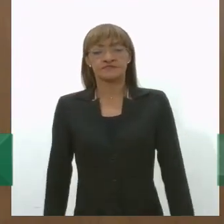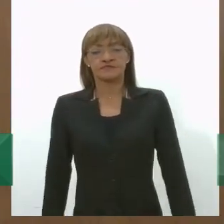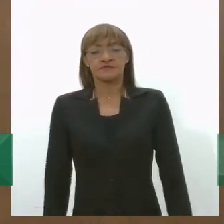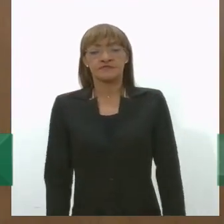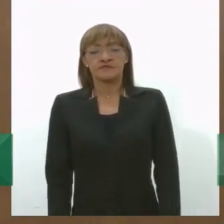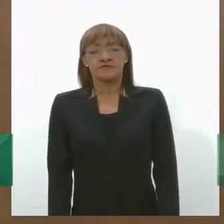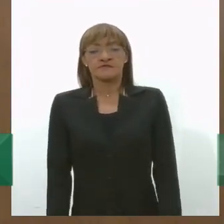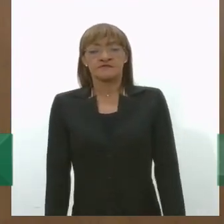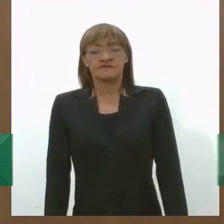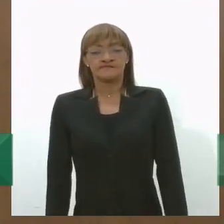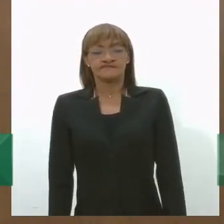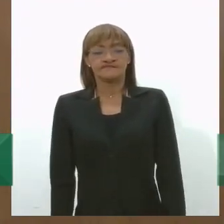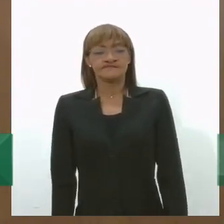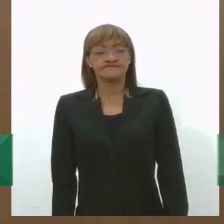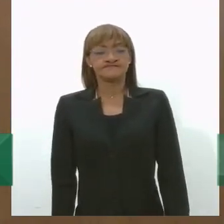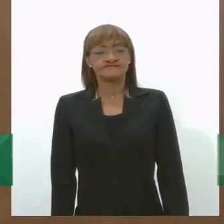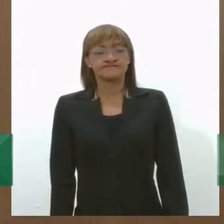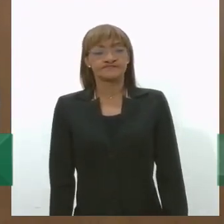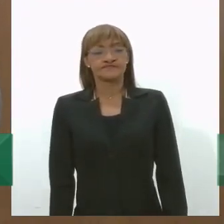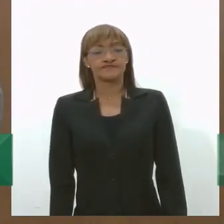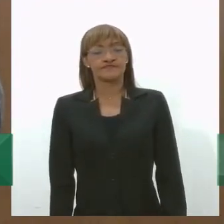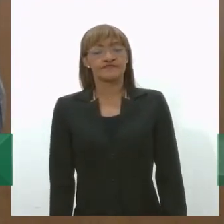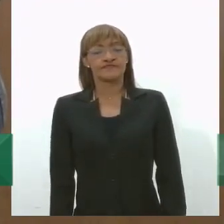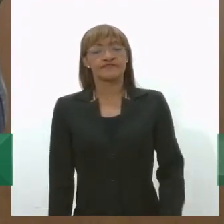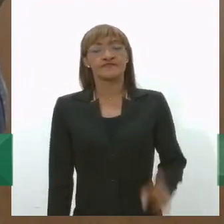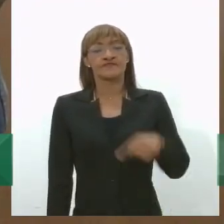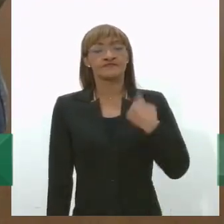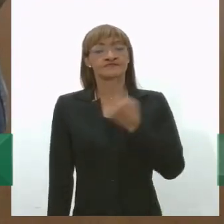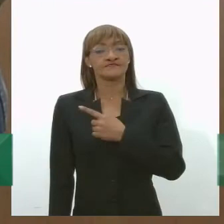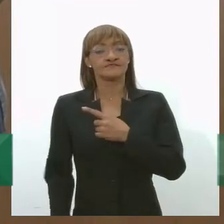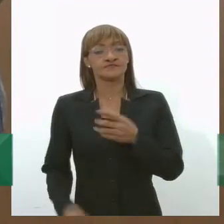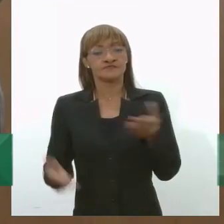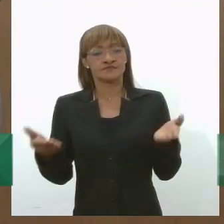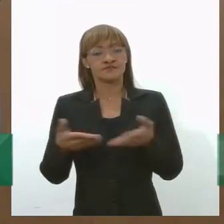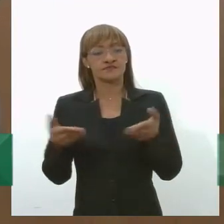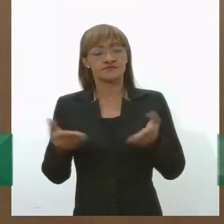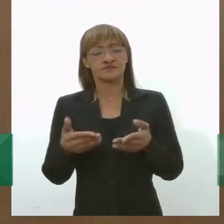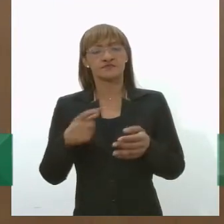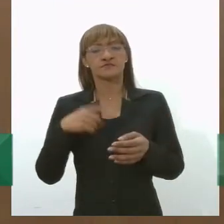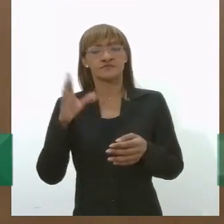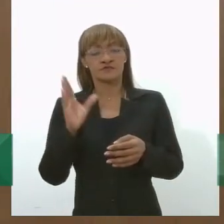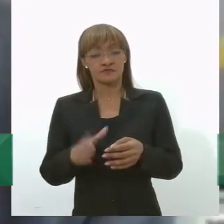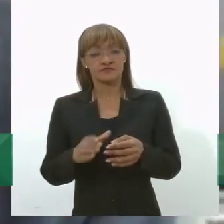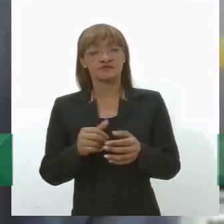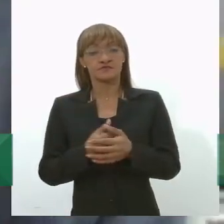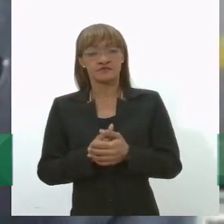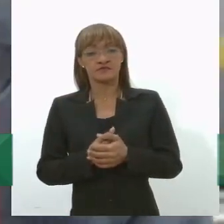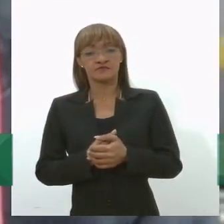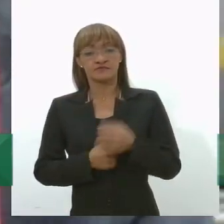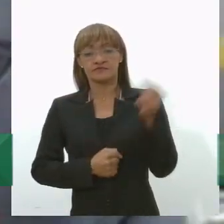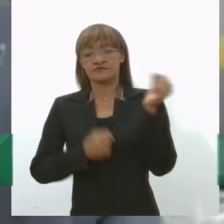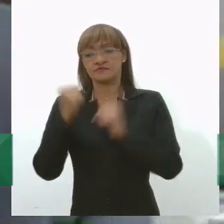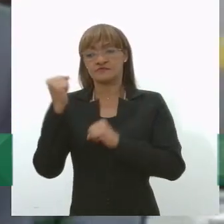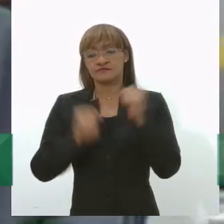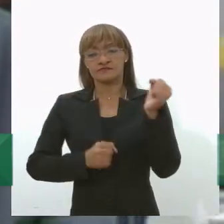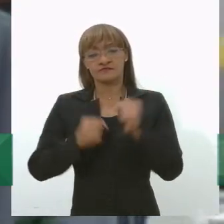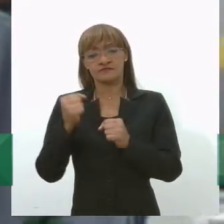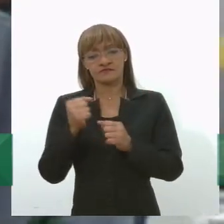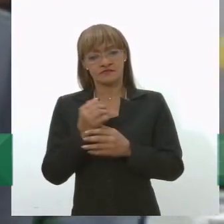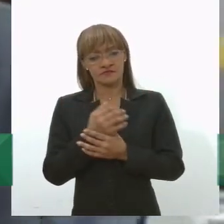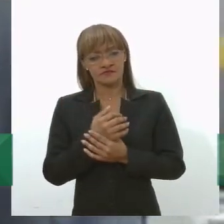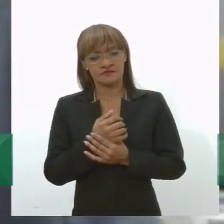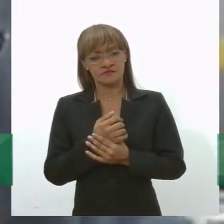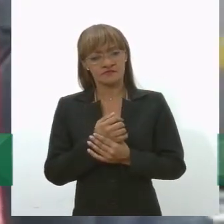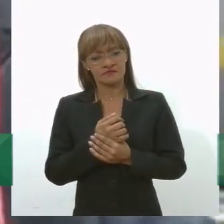a gente tem um potencial grande de produção de biogás em aterro que cerca de só um quarto do